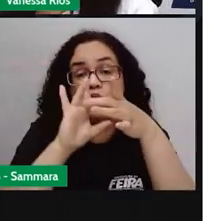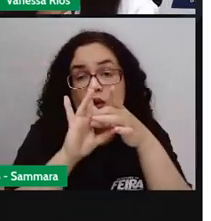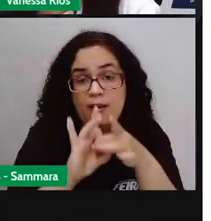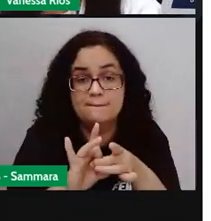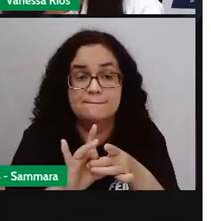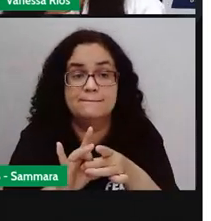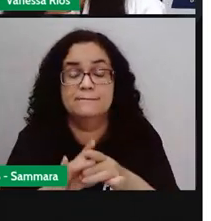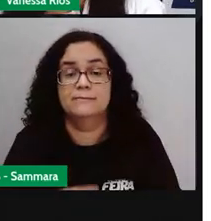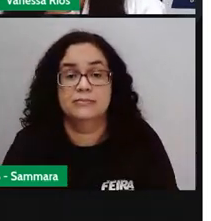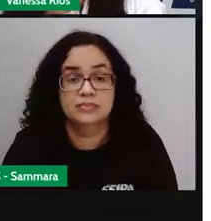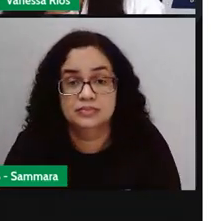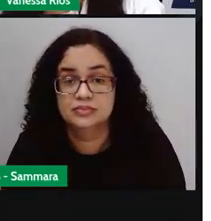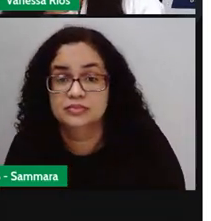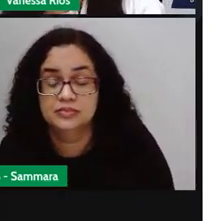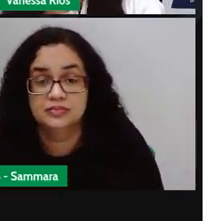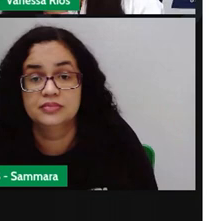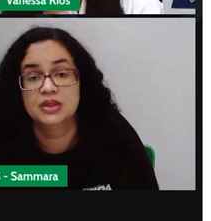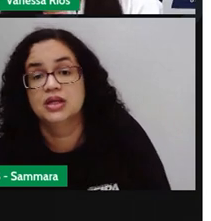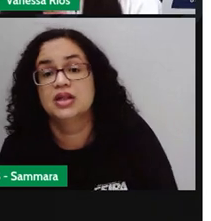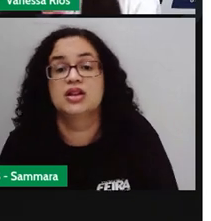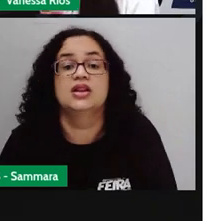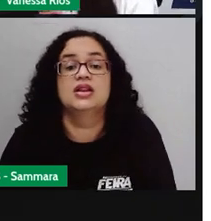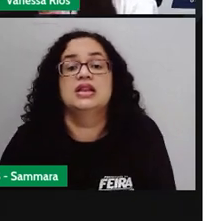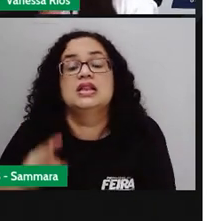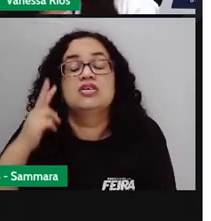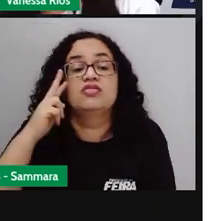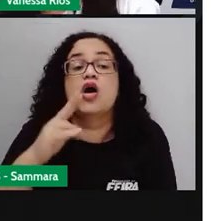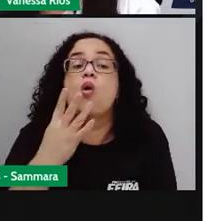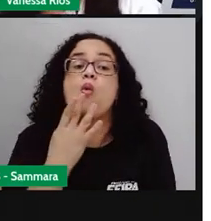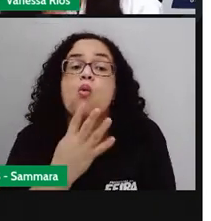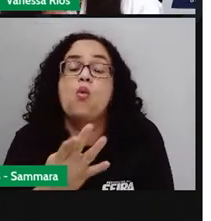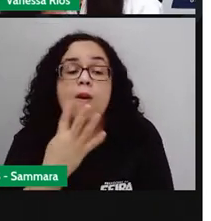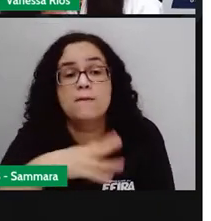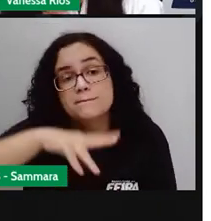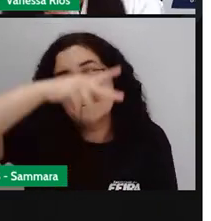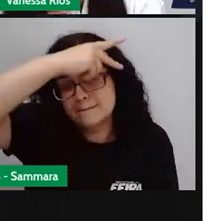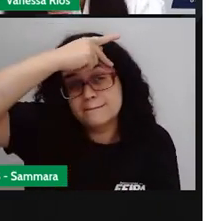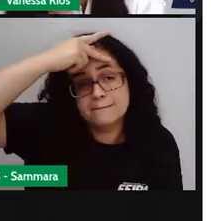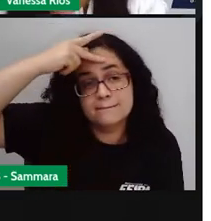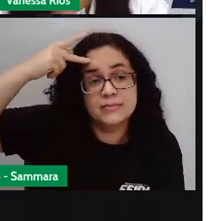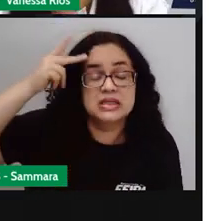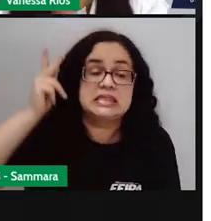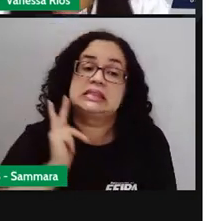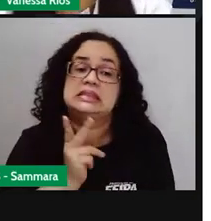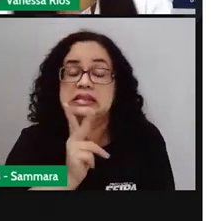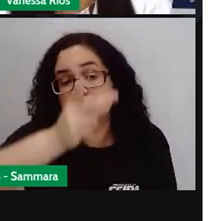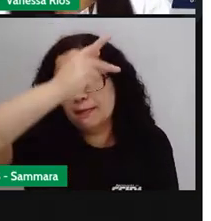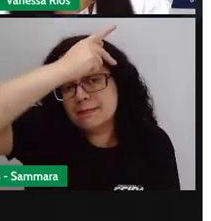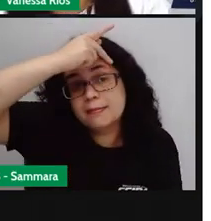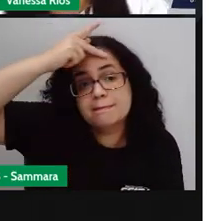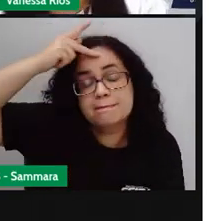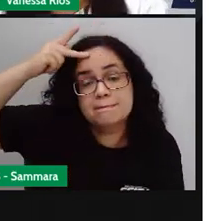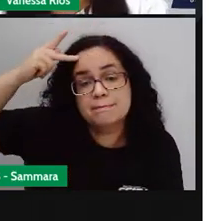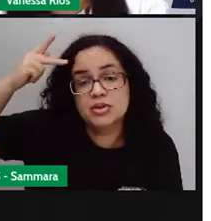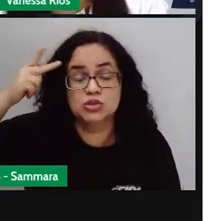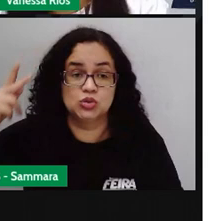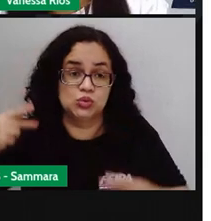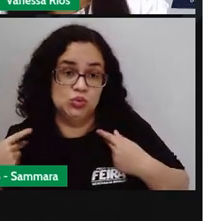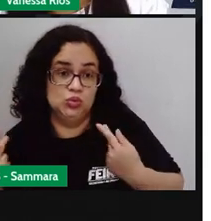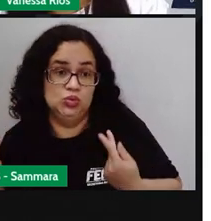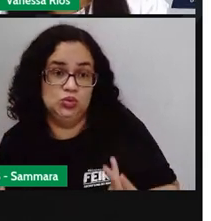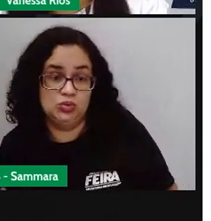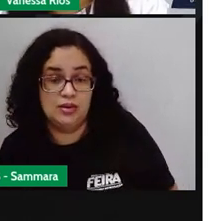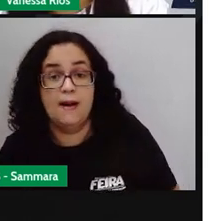espécie. E aí a gente vê que independente da cor da pele, as pessoas são sempre pessoas, né, são sempre seres humanos.